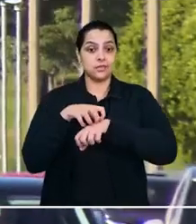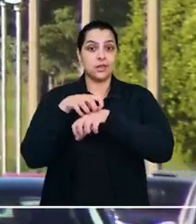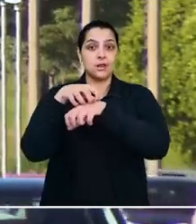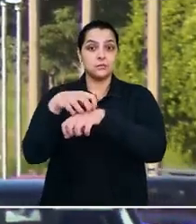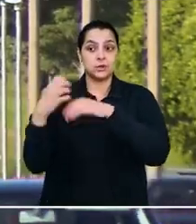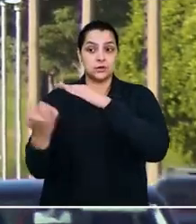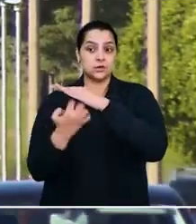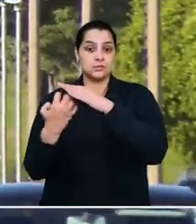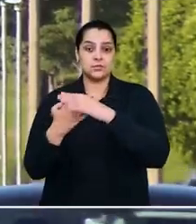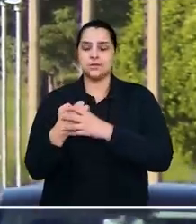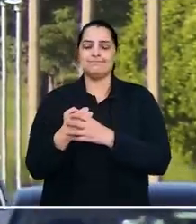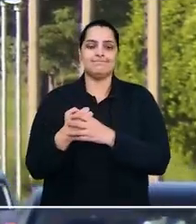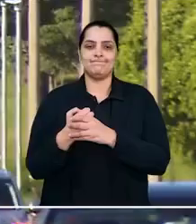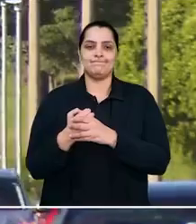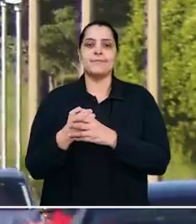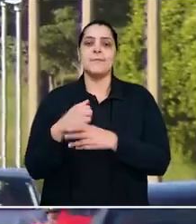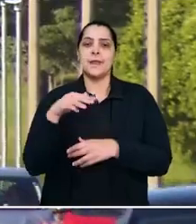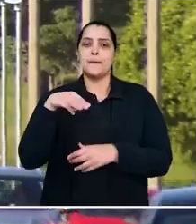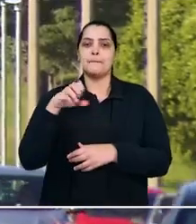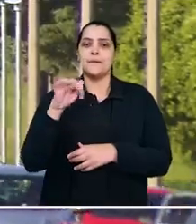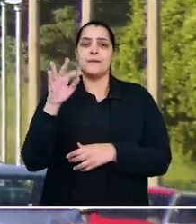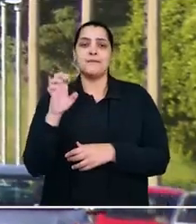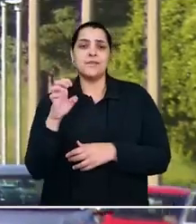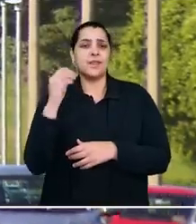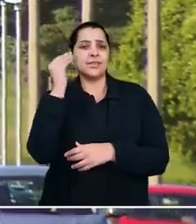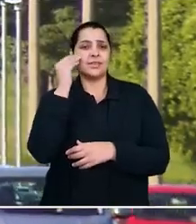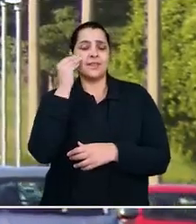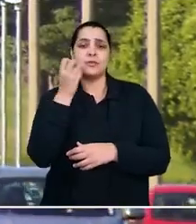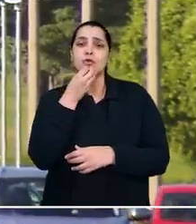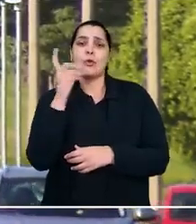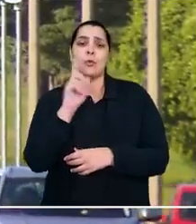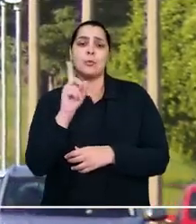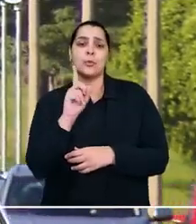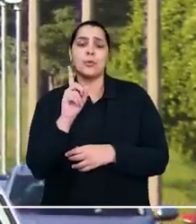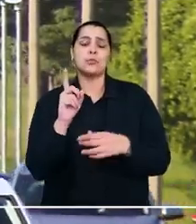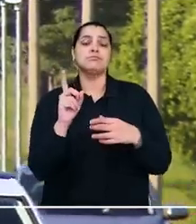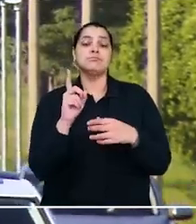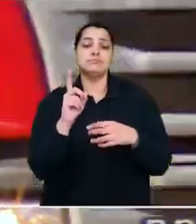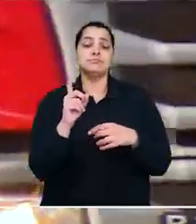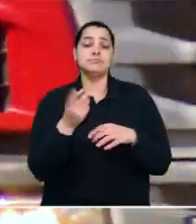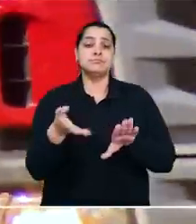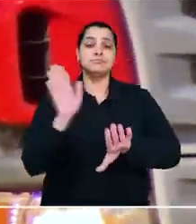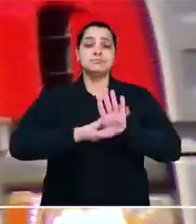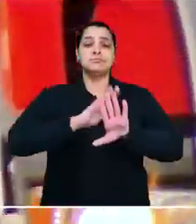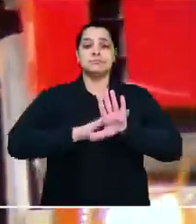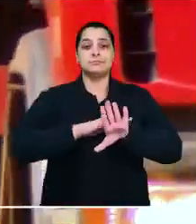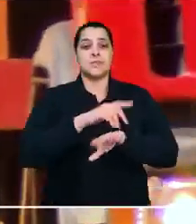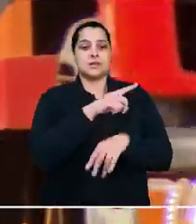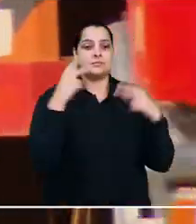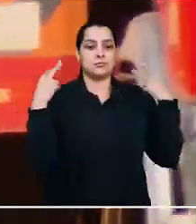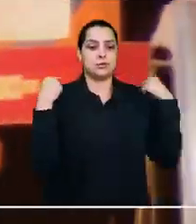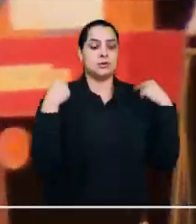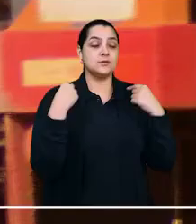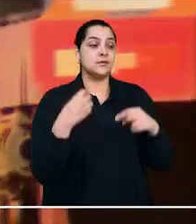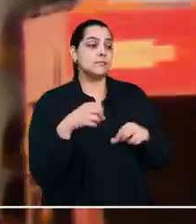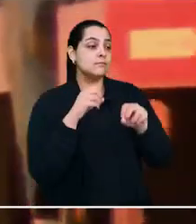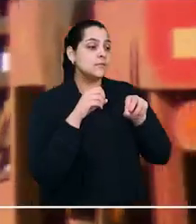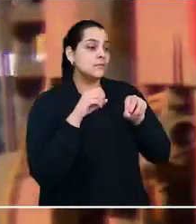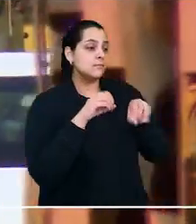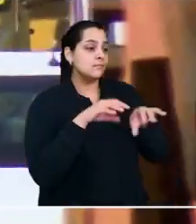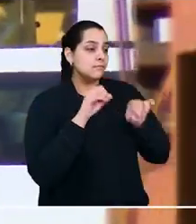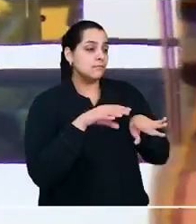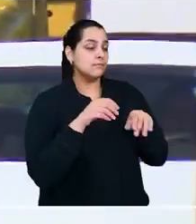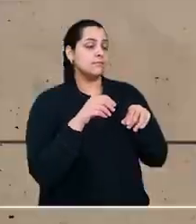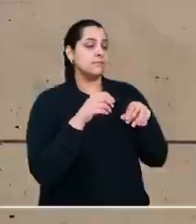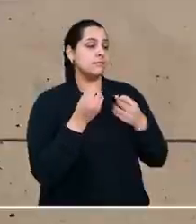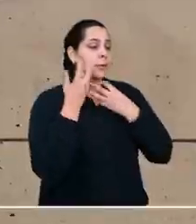transportadora não demonstrou boa vontade em resolver a questão extrajudicialmente e que o motorista não foi devidamente